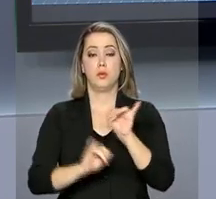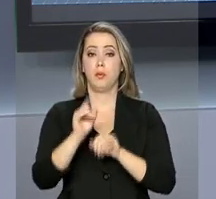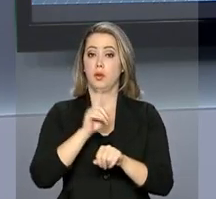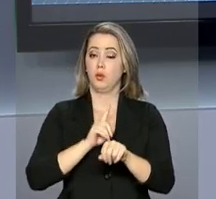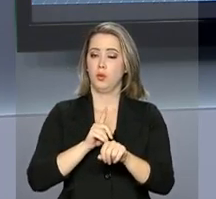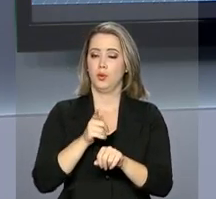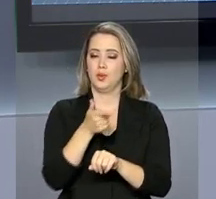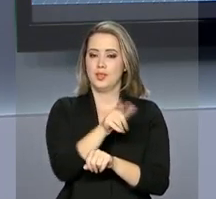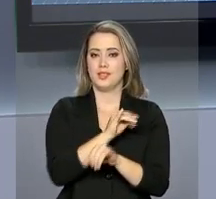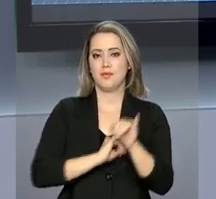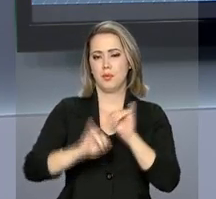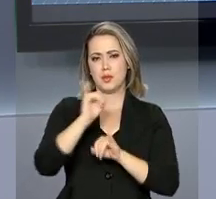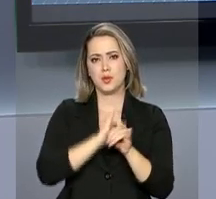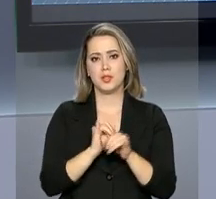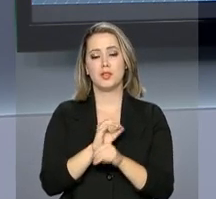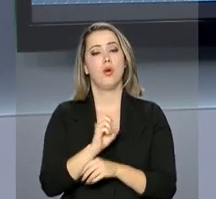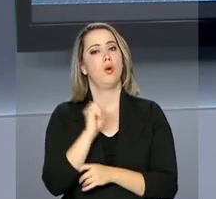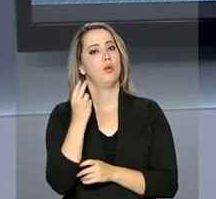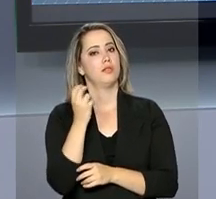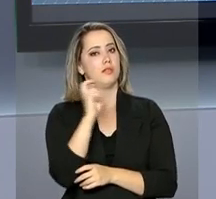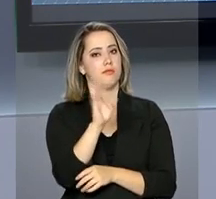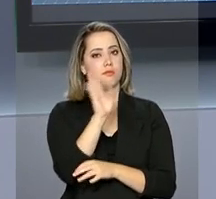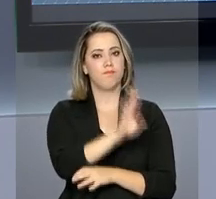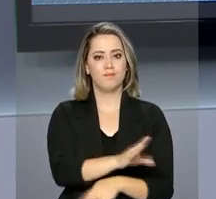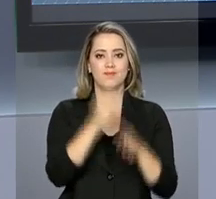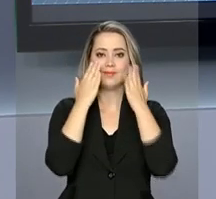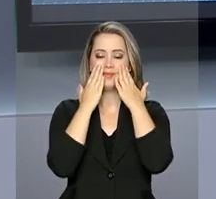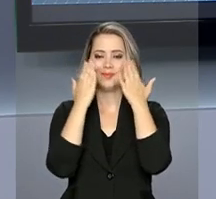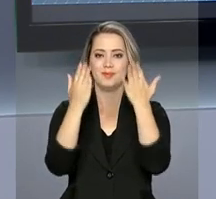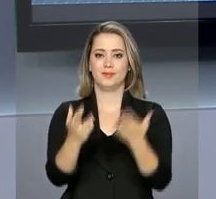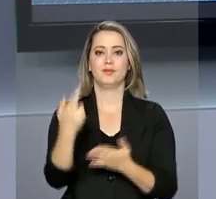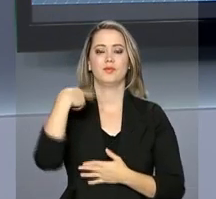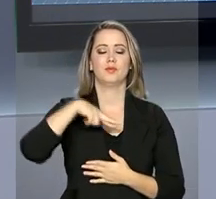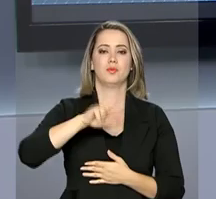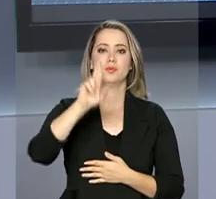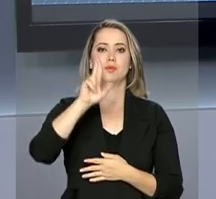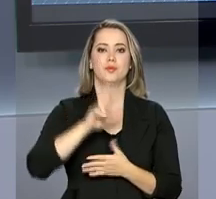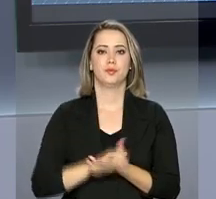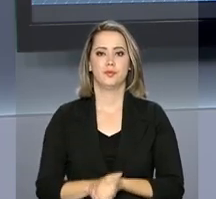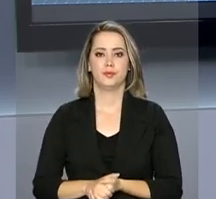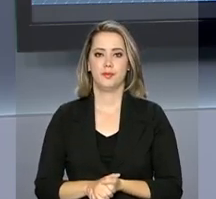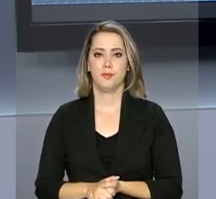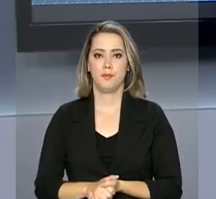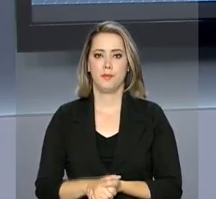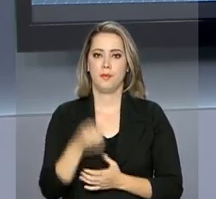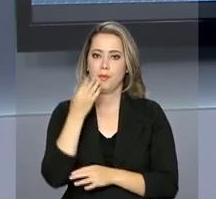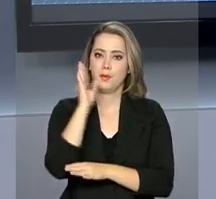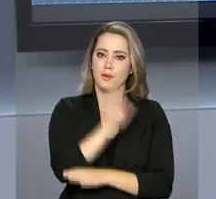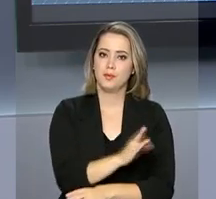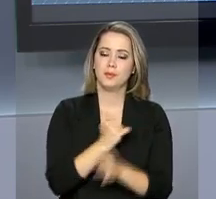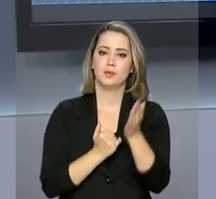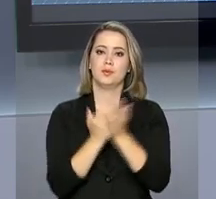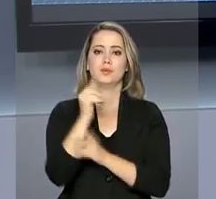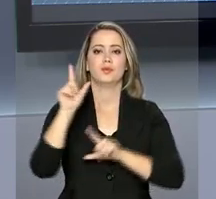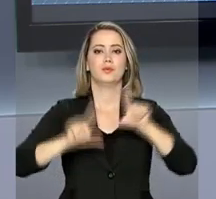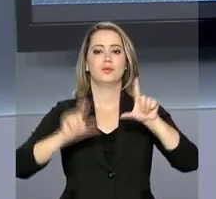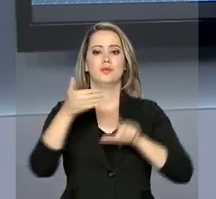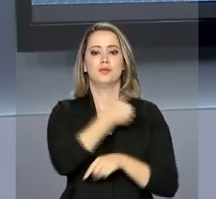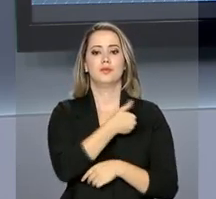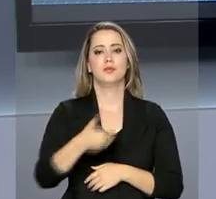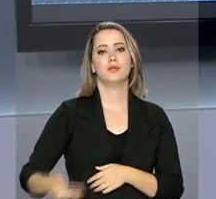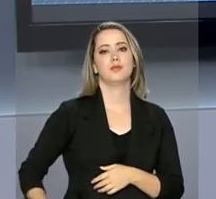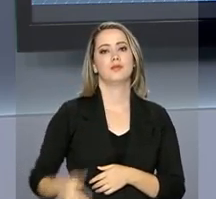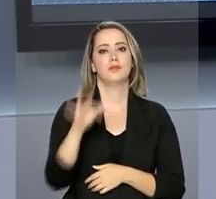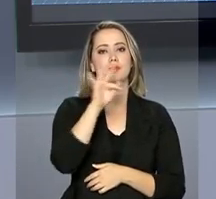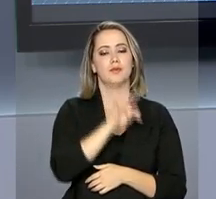a qualquer momento com outras informações, ou às 5 da tarde, na próxima edição do Repórter NBR. Uma boa tarde para você e continue com a gente